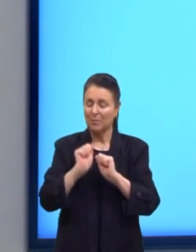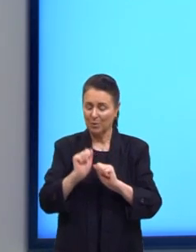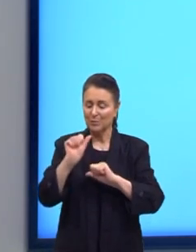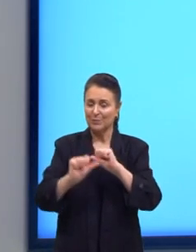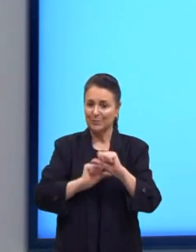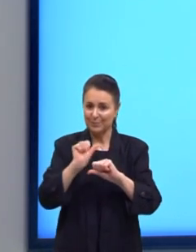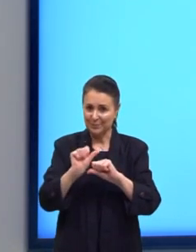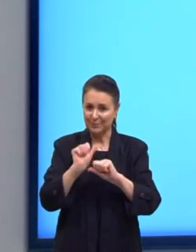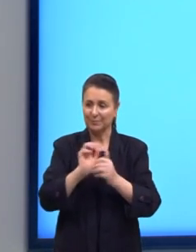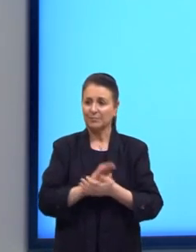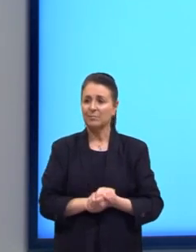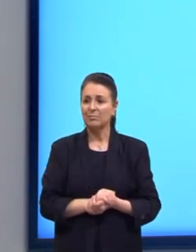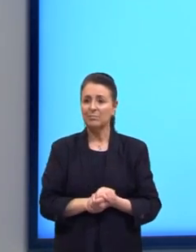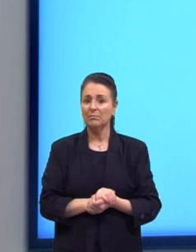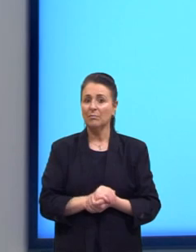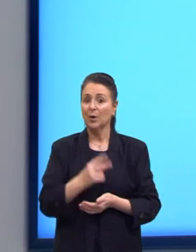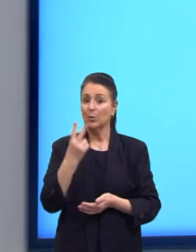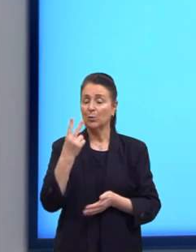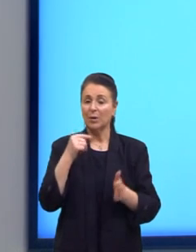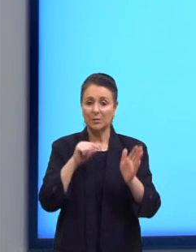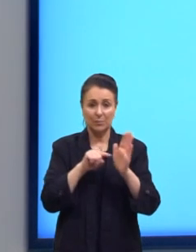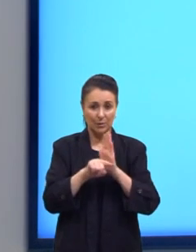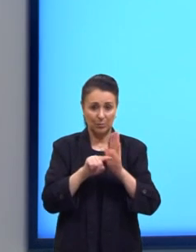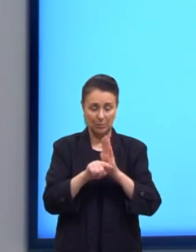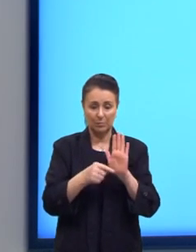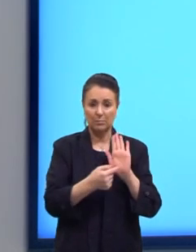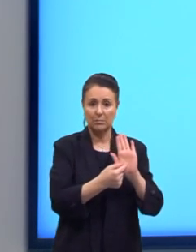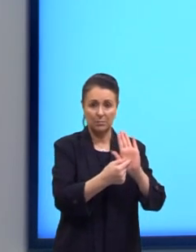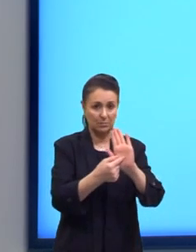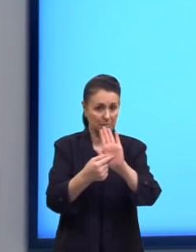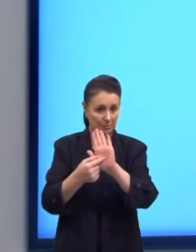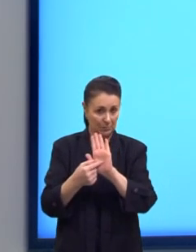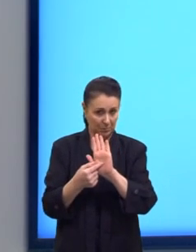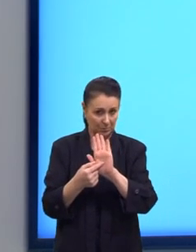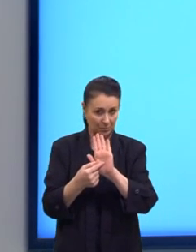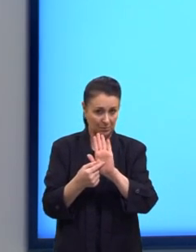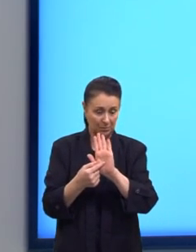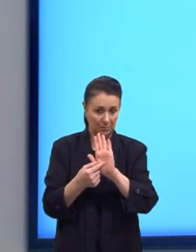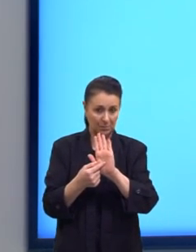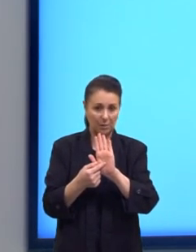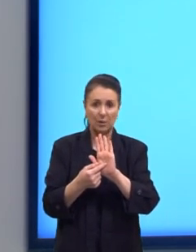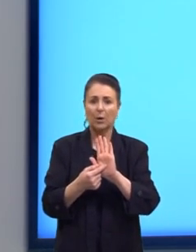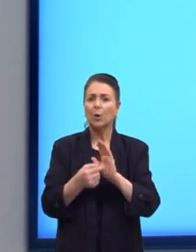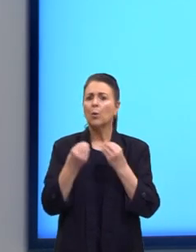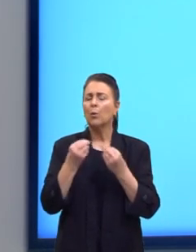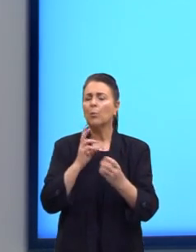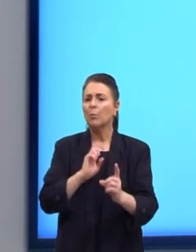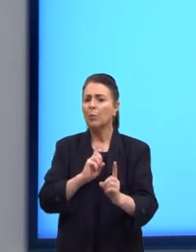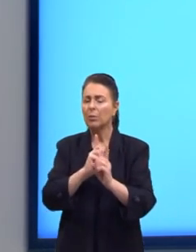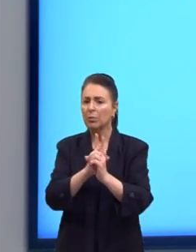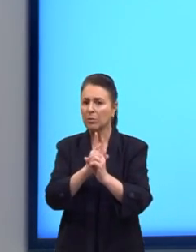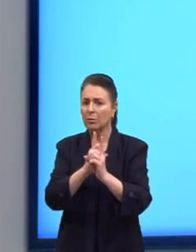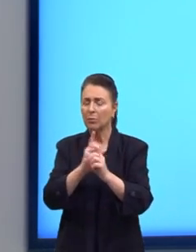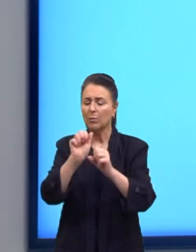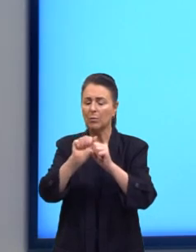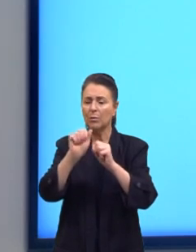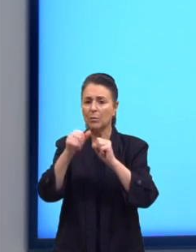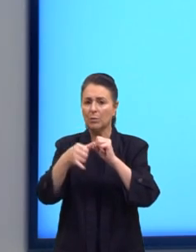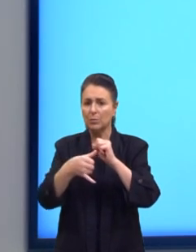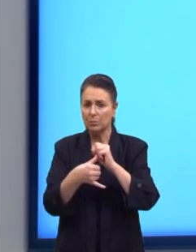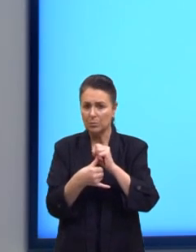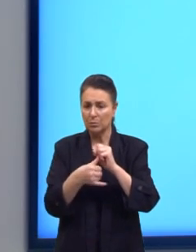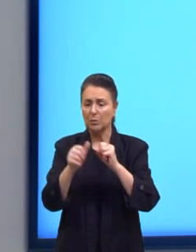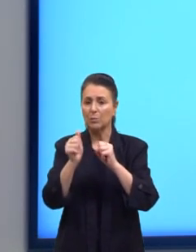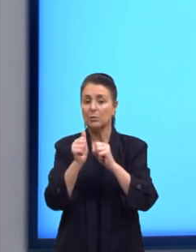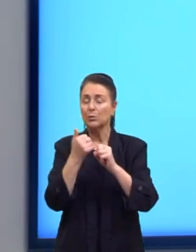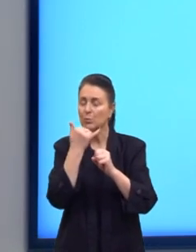Aqui eu trago duas questões para vocês, só para mostrar, tá? Só para mostrar onde vocês encontram os adjetivos, os